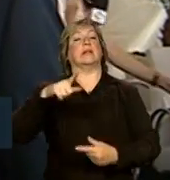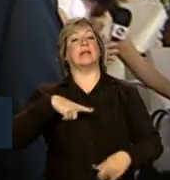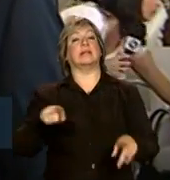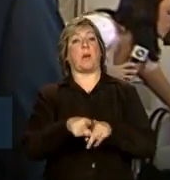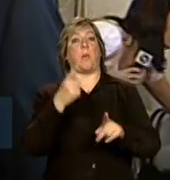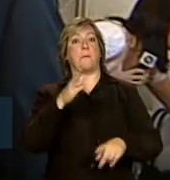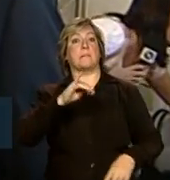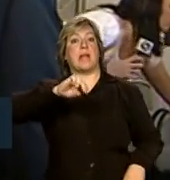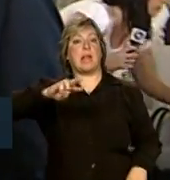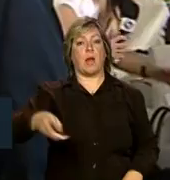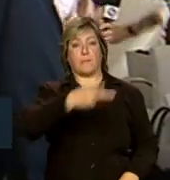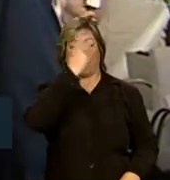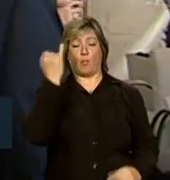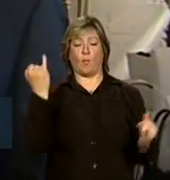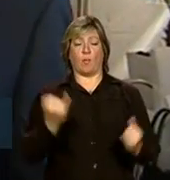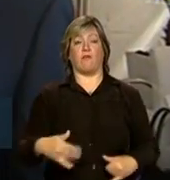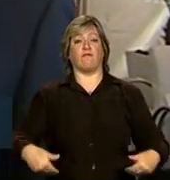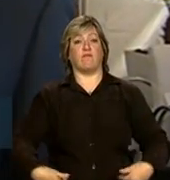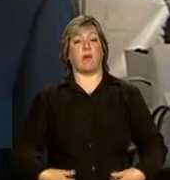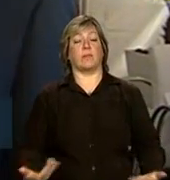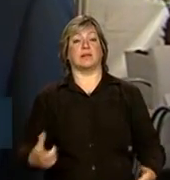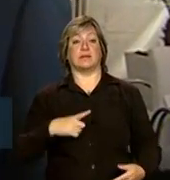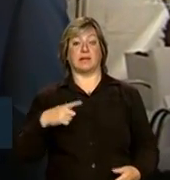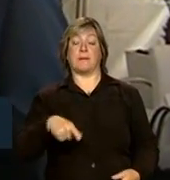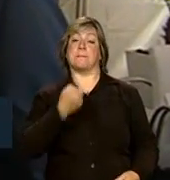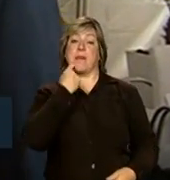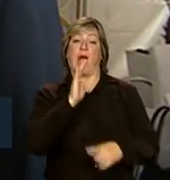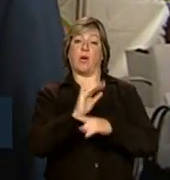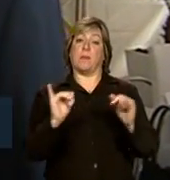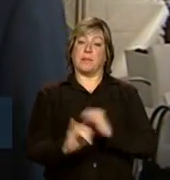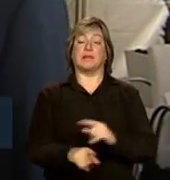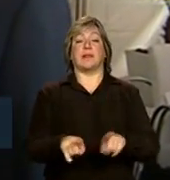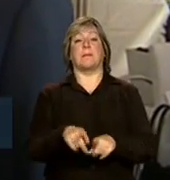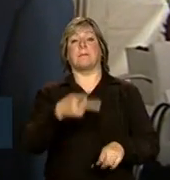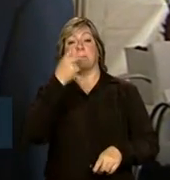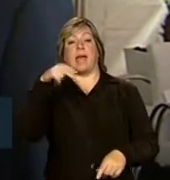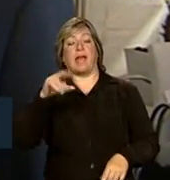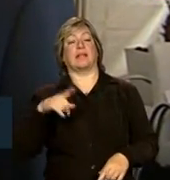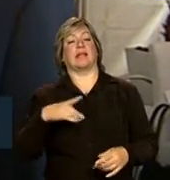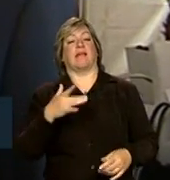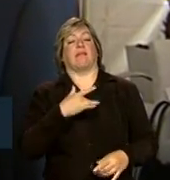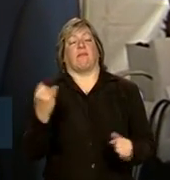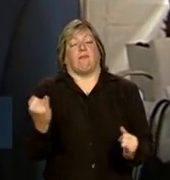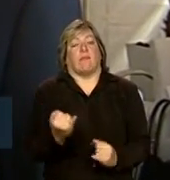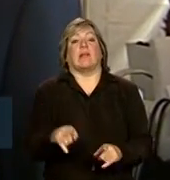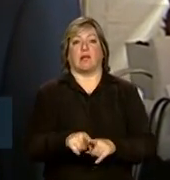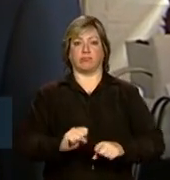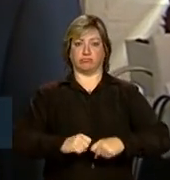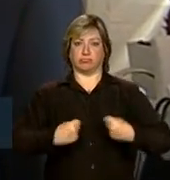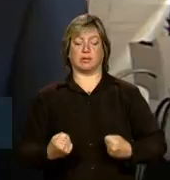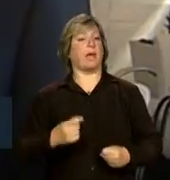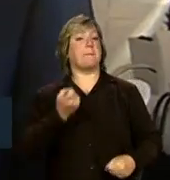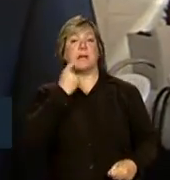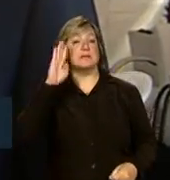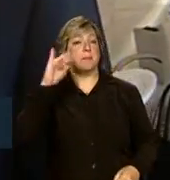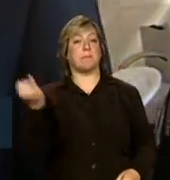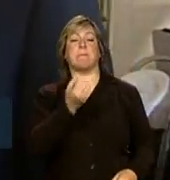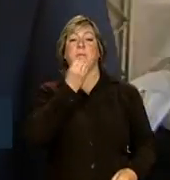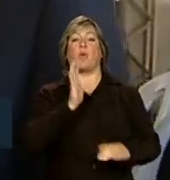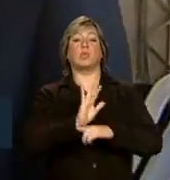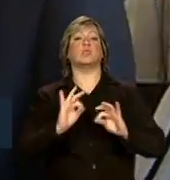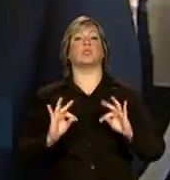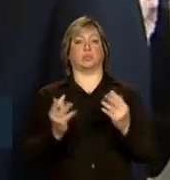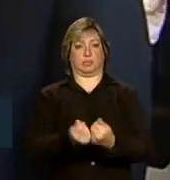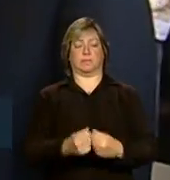Para ambos, o alimento é o peixe. Para obeso e para quem está subnutrido. Agora, este evento divulga a culinária brasileira e também tem uma